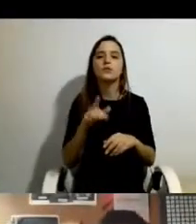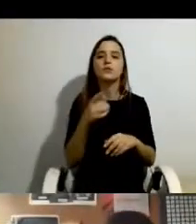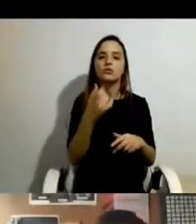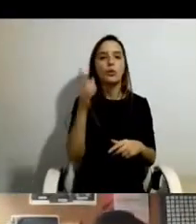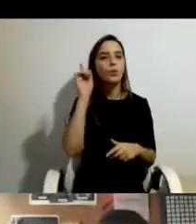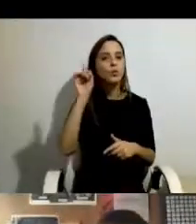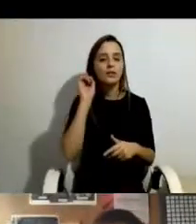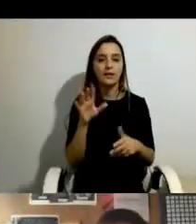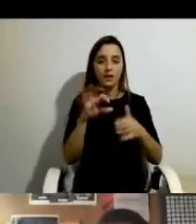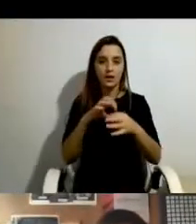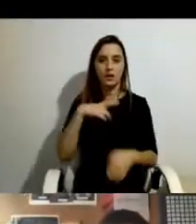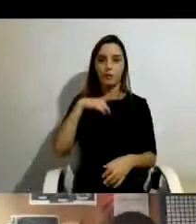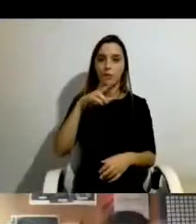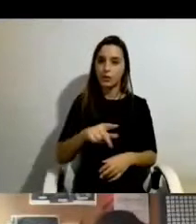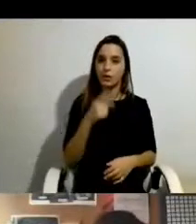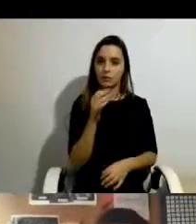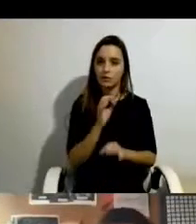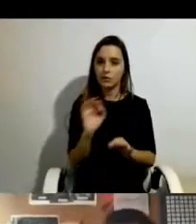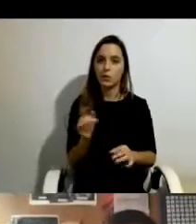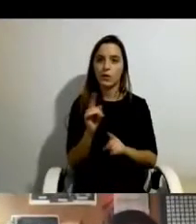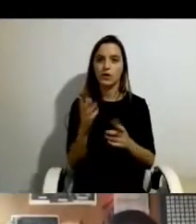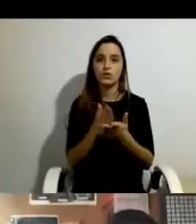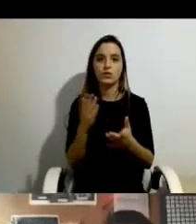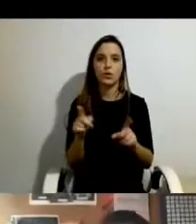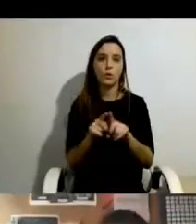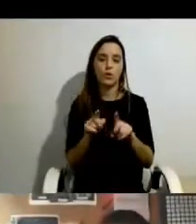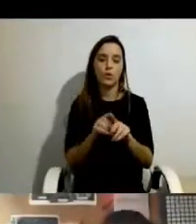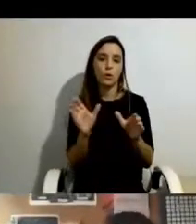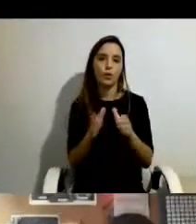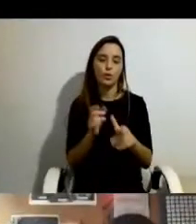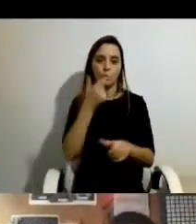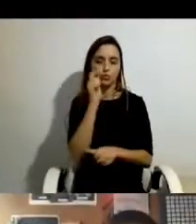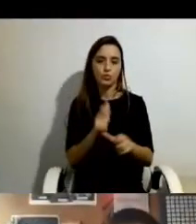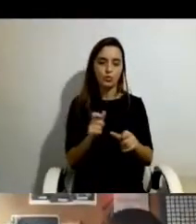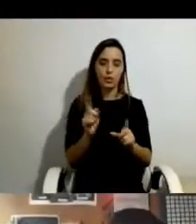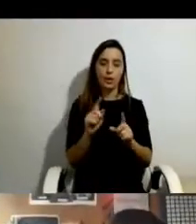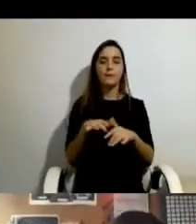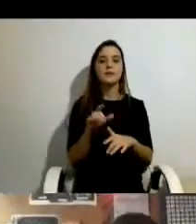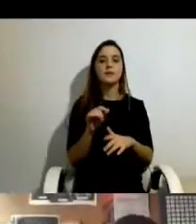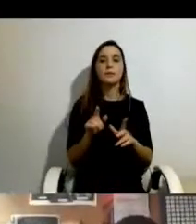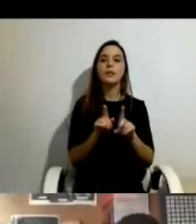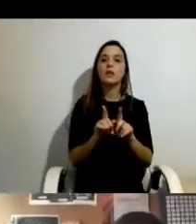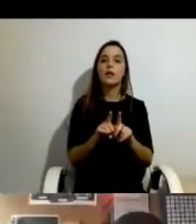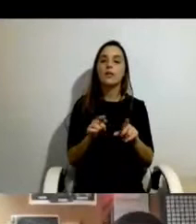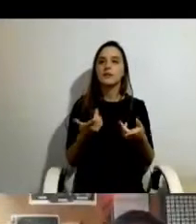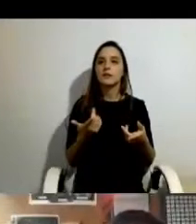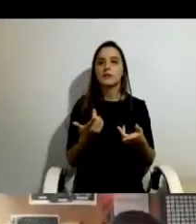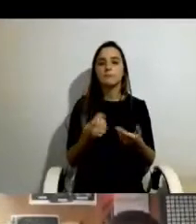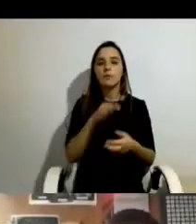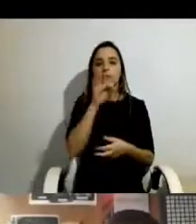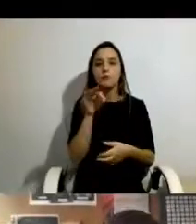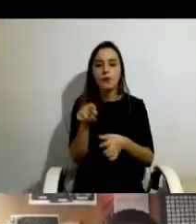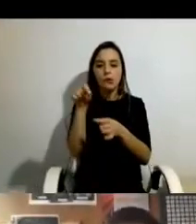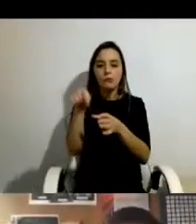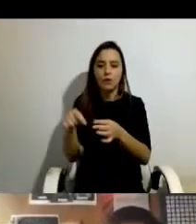com o em Portugal ser extraordinário, não é só para o conjunto da população, isto tem a ver também com as resistências no interior da família face à